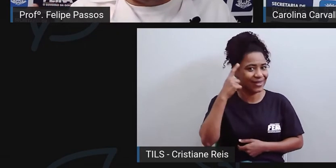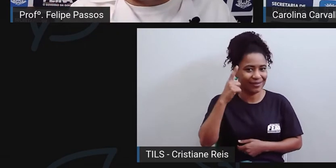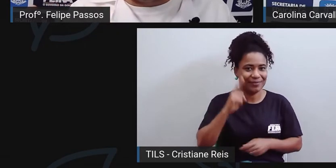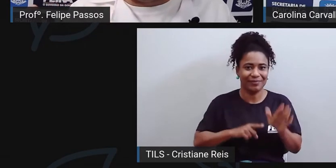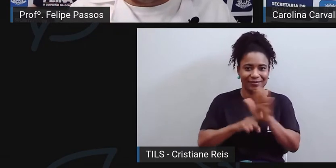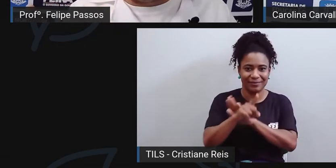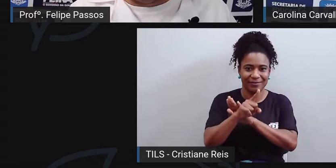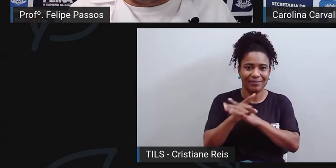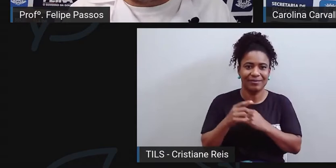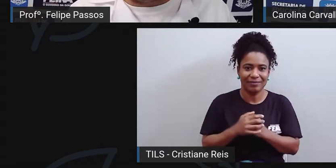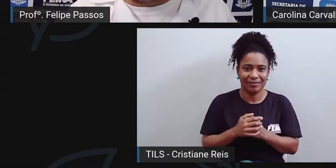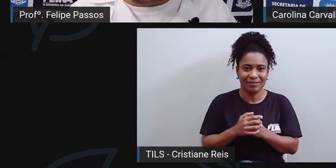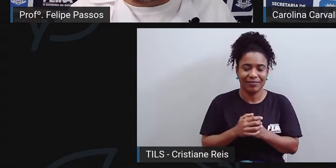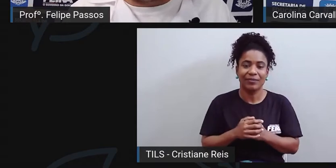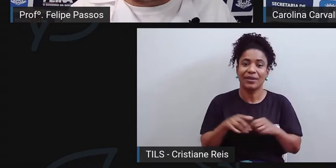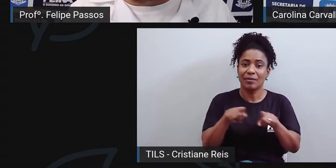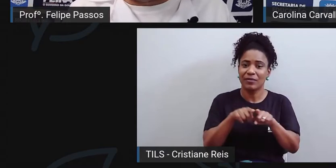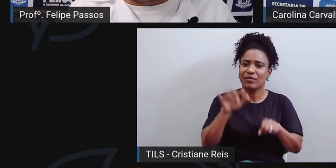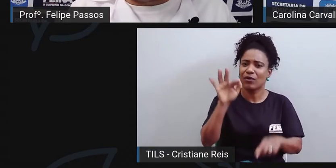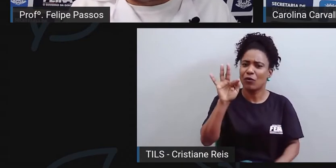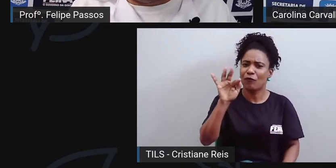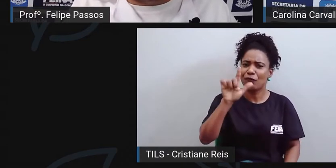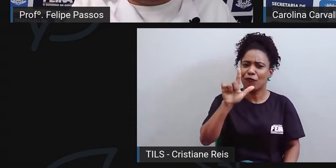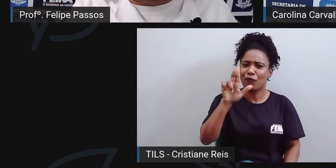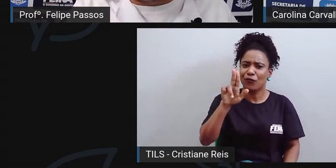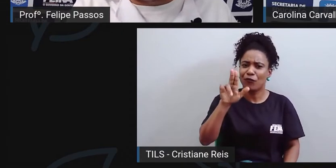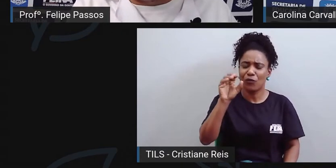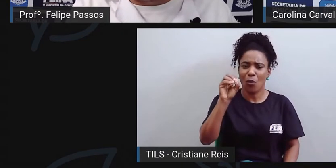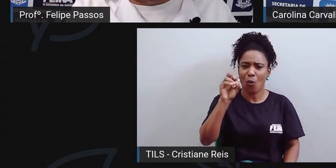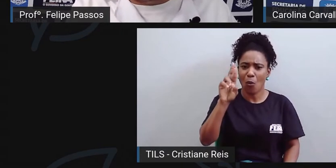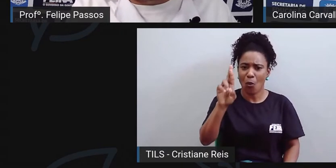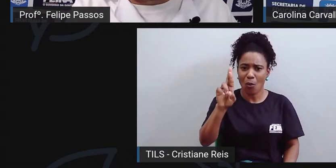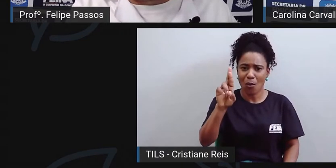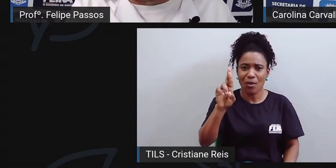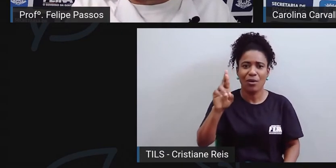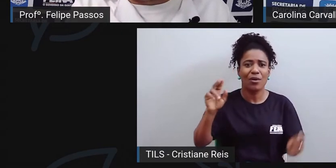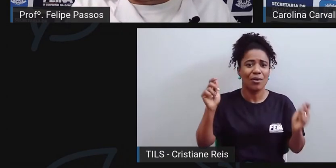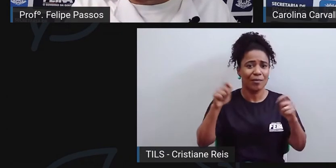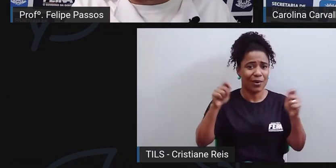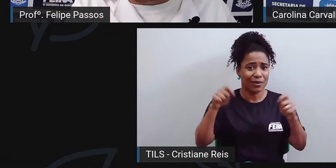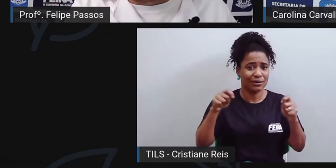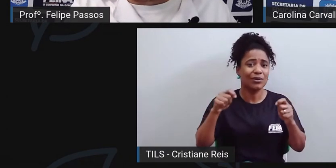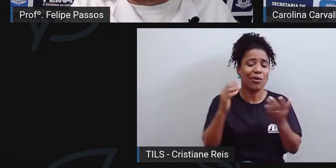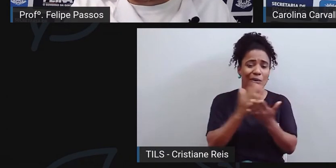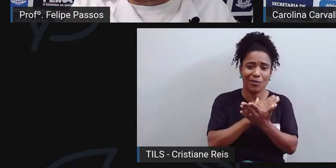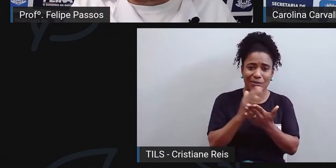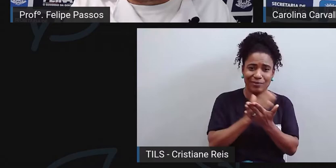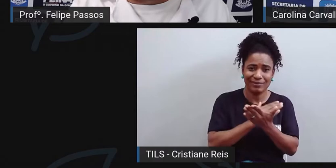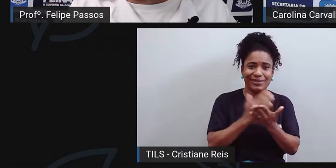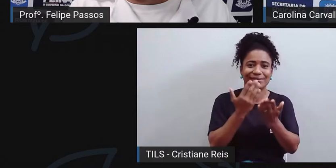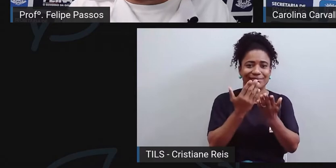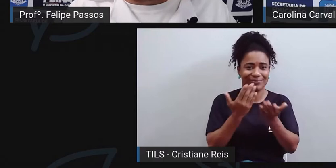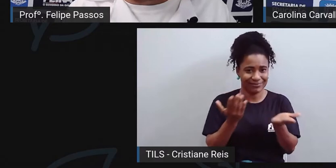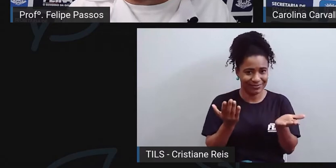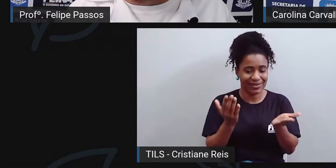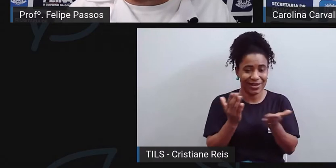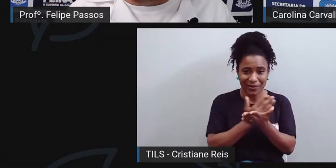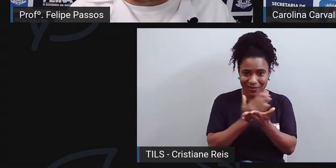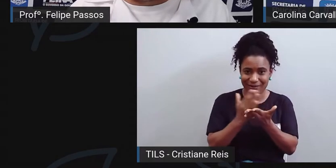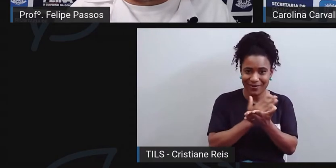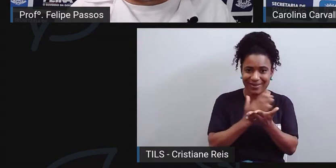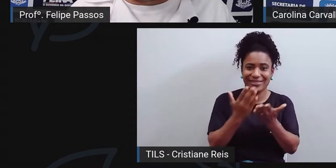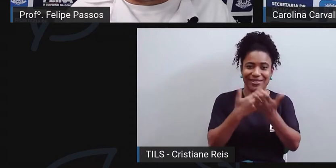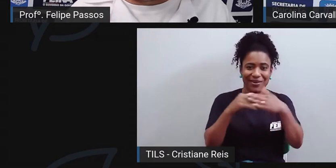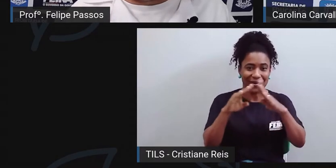Tem a questão também do flúor ser distribuído na água, né? Que antigamente não acontecia isso.